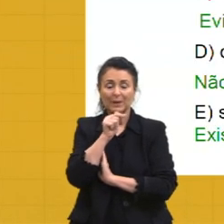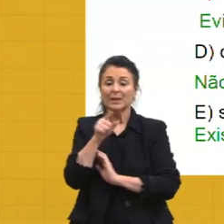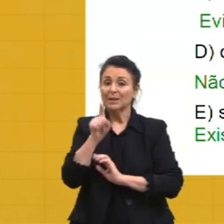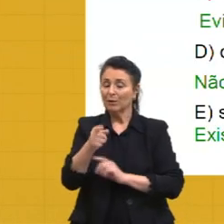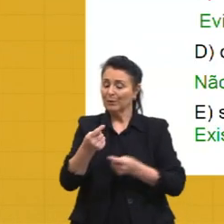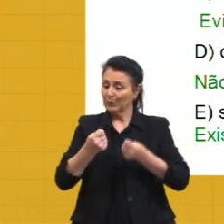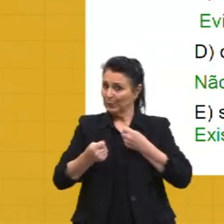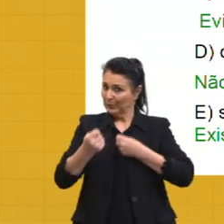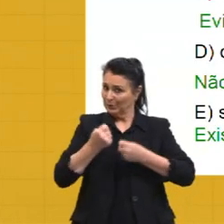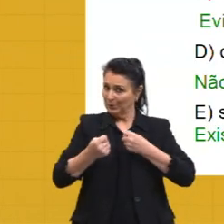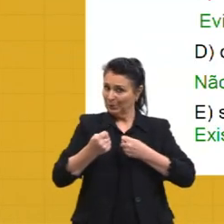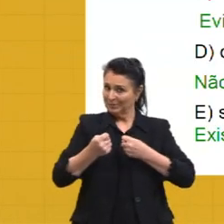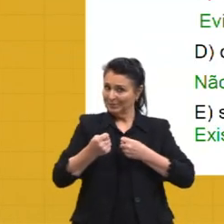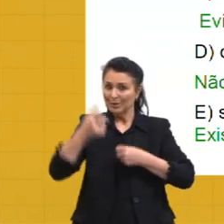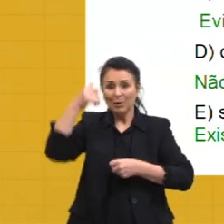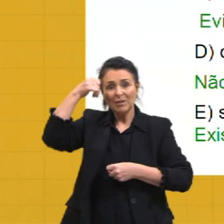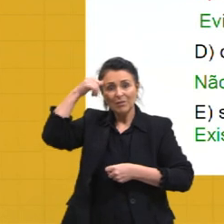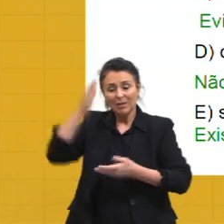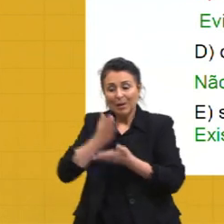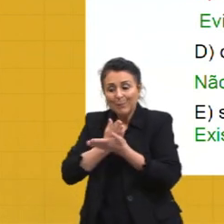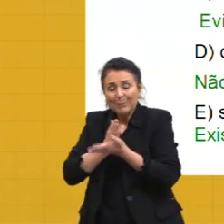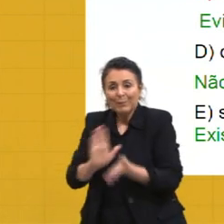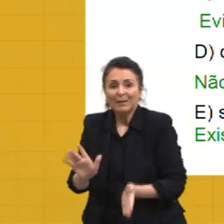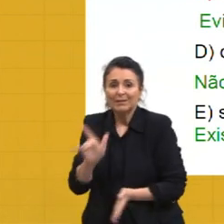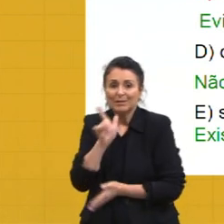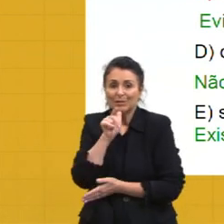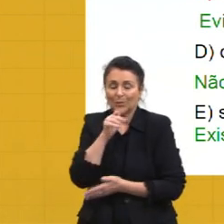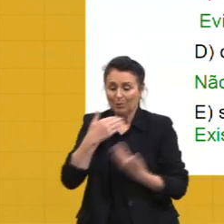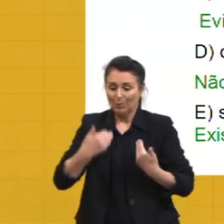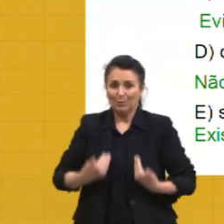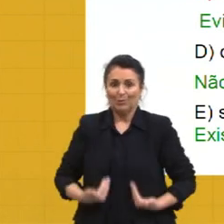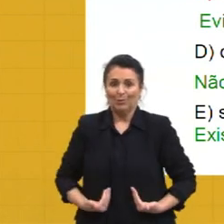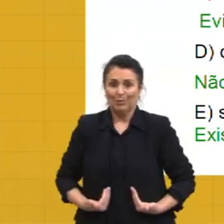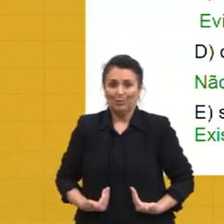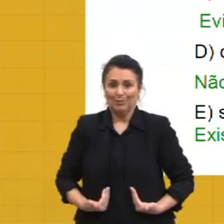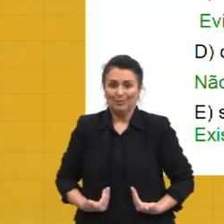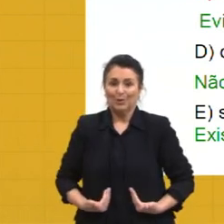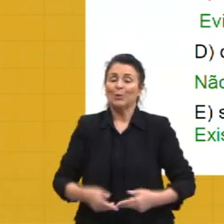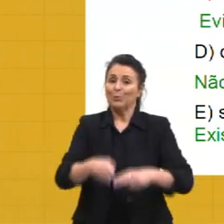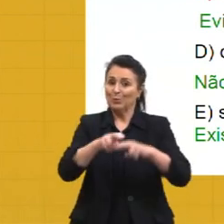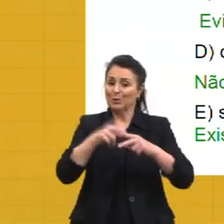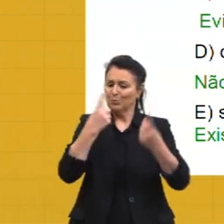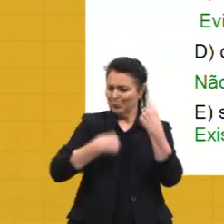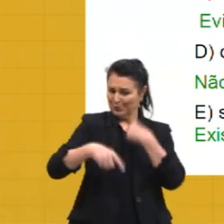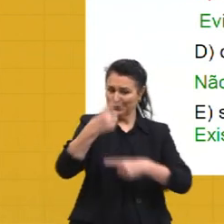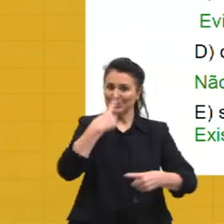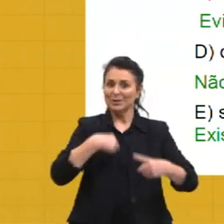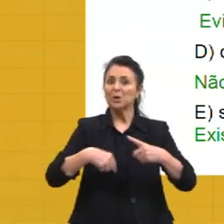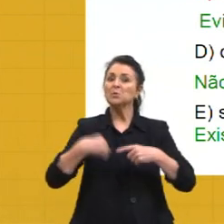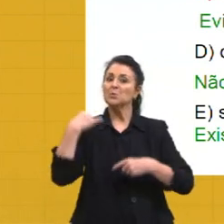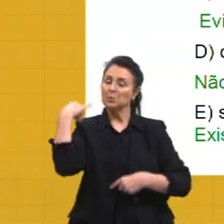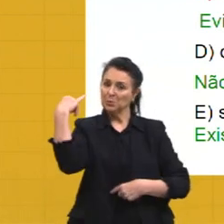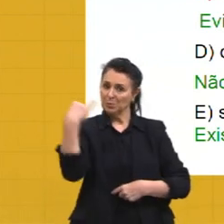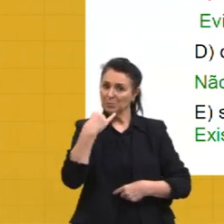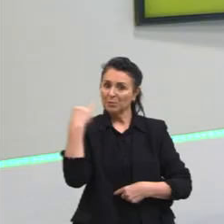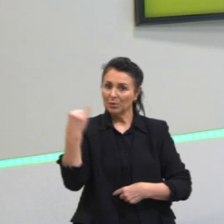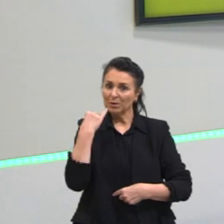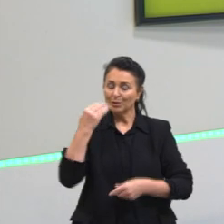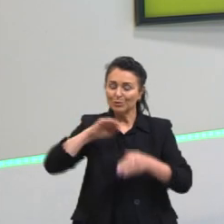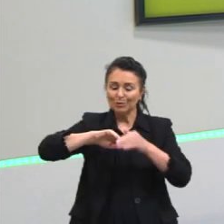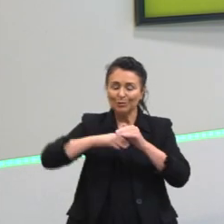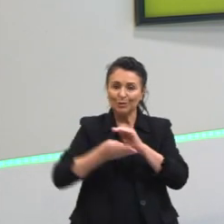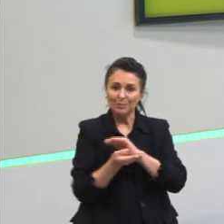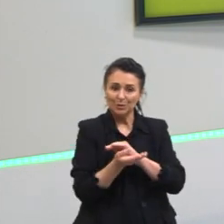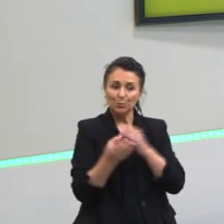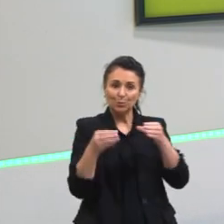evitar essa perda de água trouxe um sucesso significativo aí na adaptação